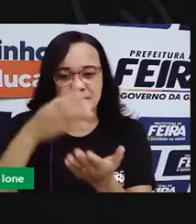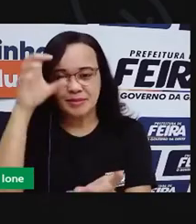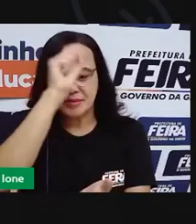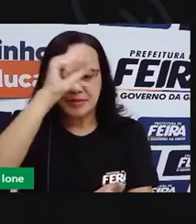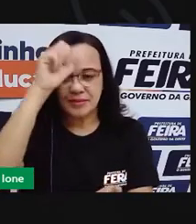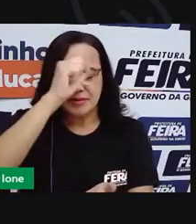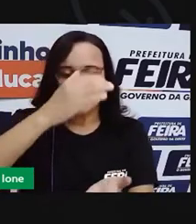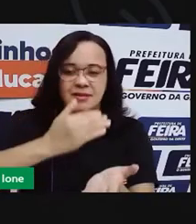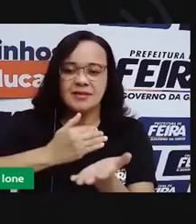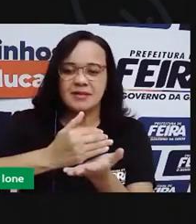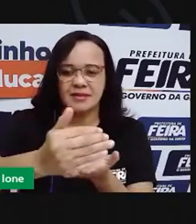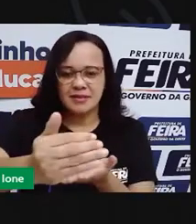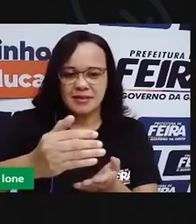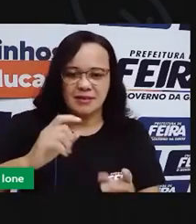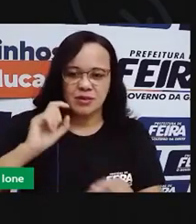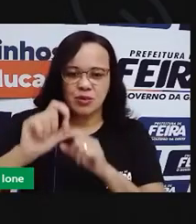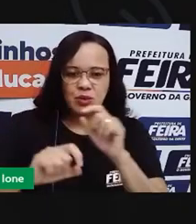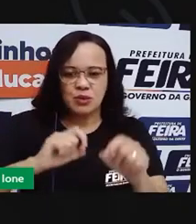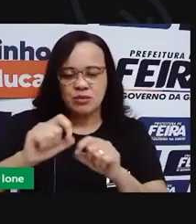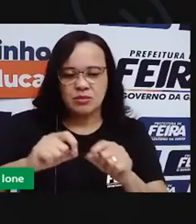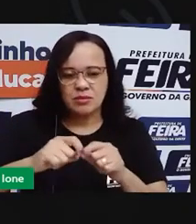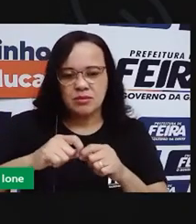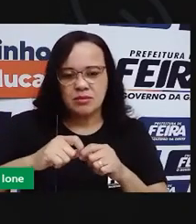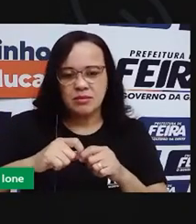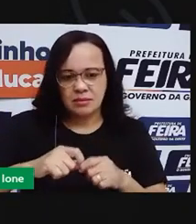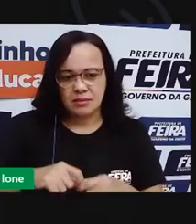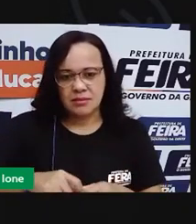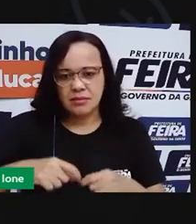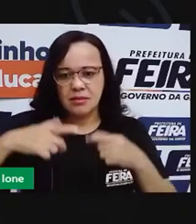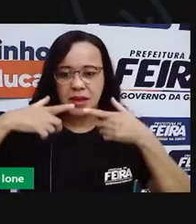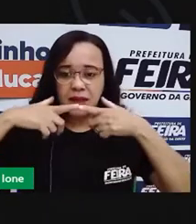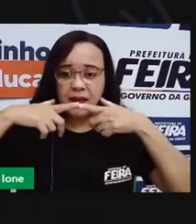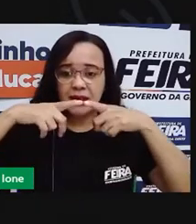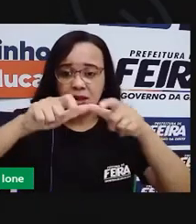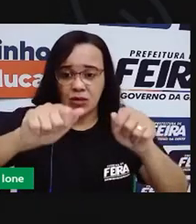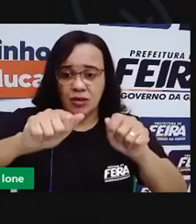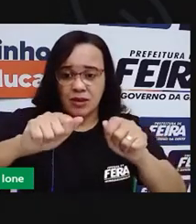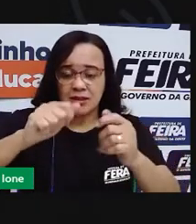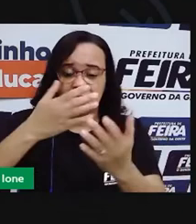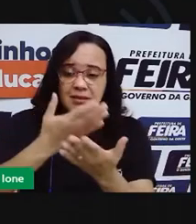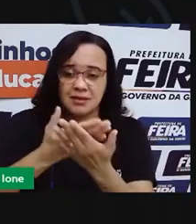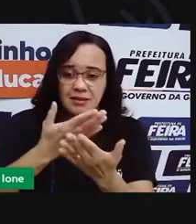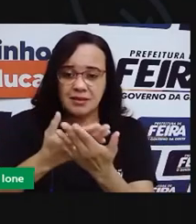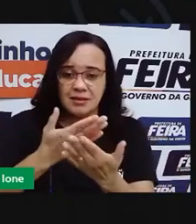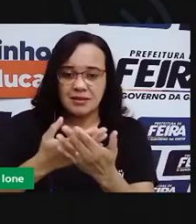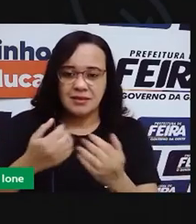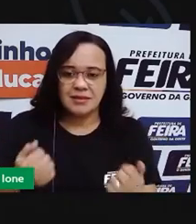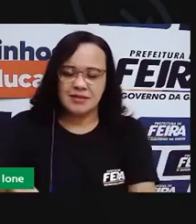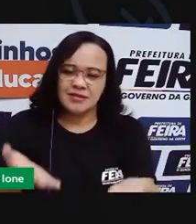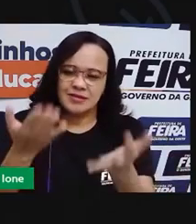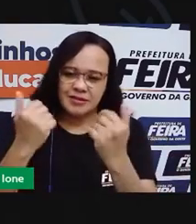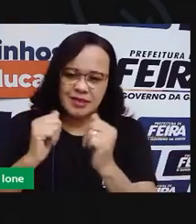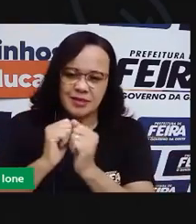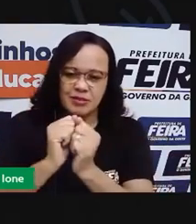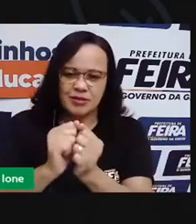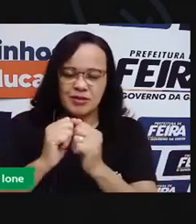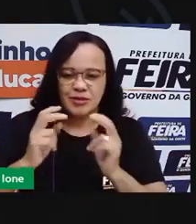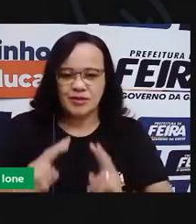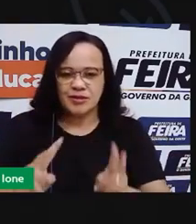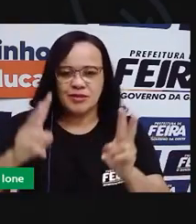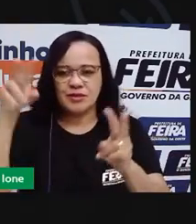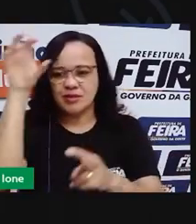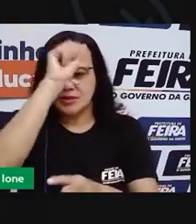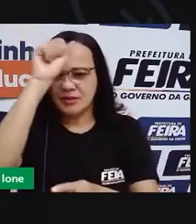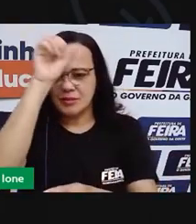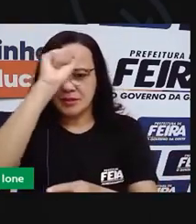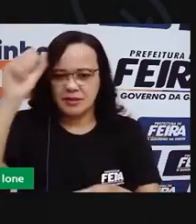sequência agora com a aula de linguagens. Vem comigo continuar aprendendo.